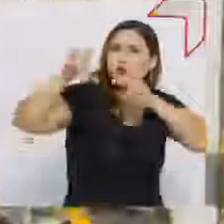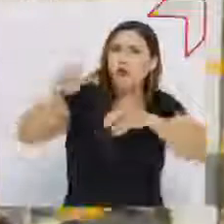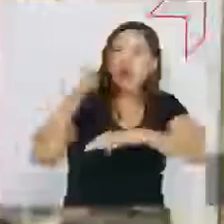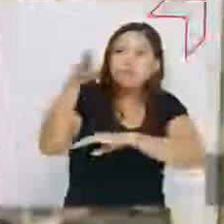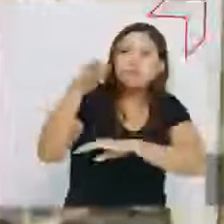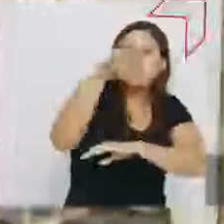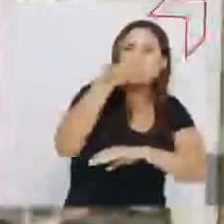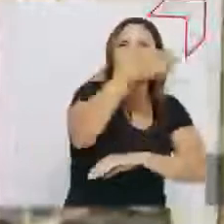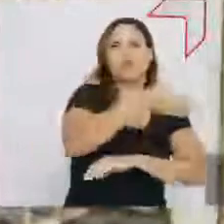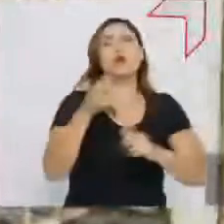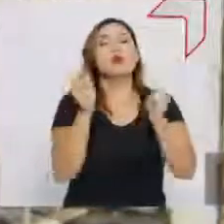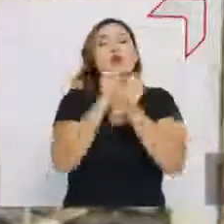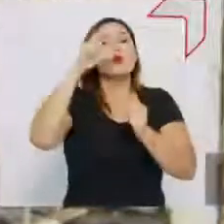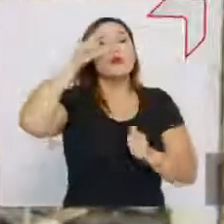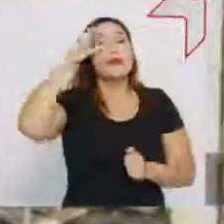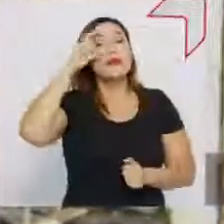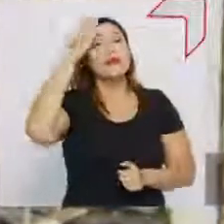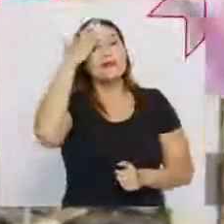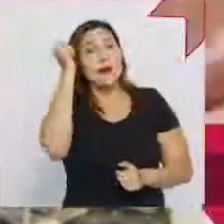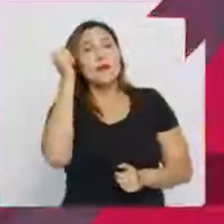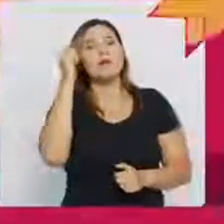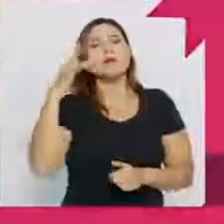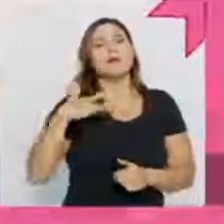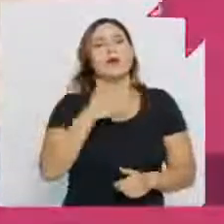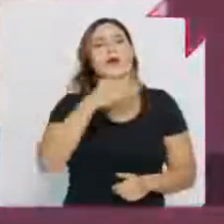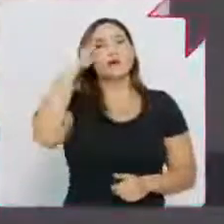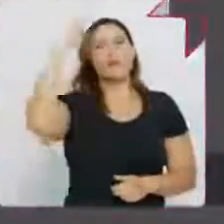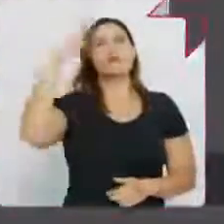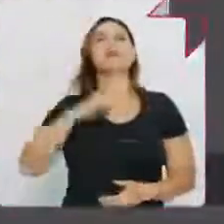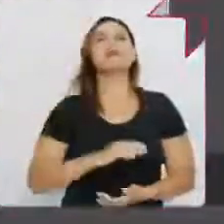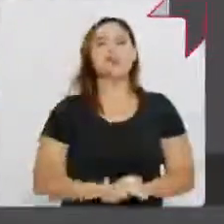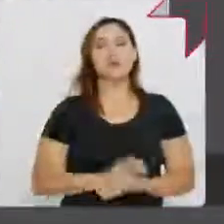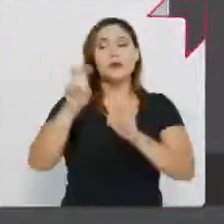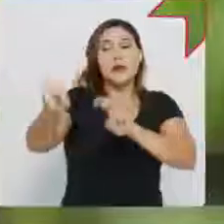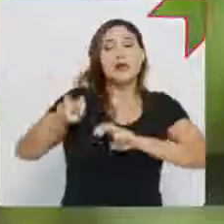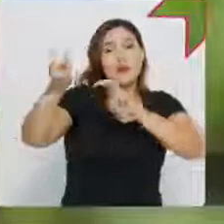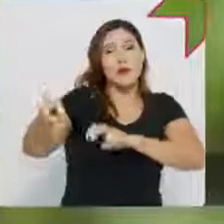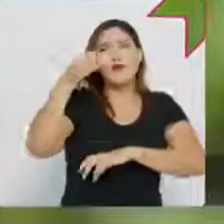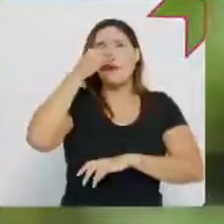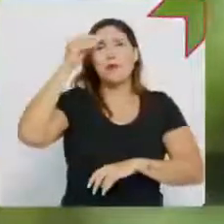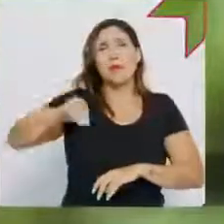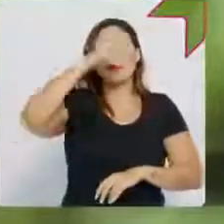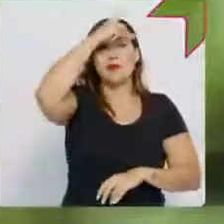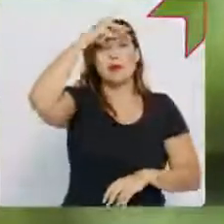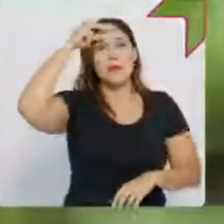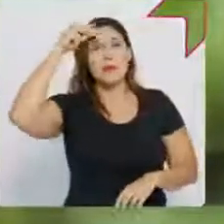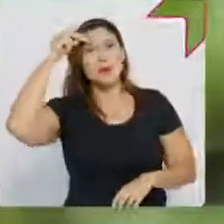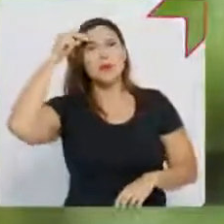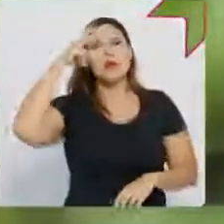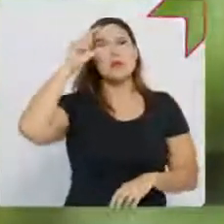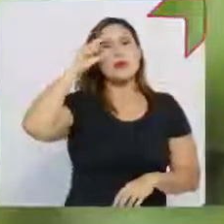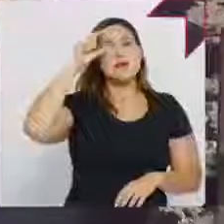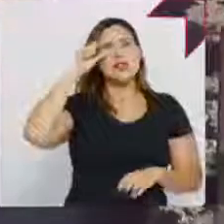Com o Zé, a gente sabe que a saúde vai estar sempre em primeiro lugar. Na zona rural que foi abandonada pela atual gestão, Zé vai implantar o